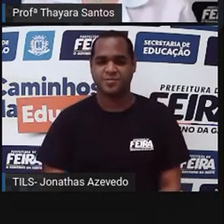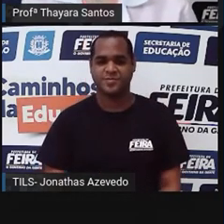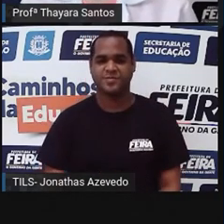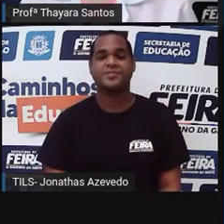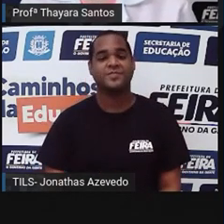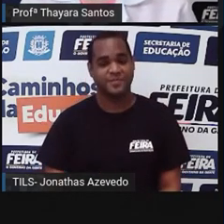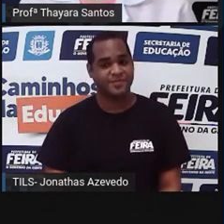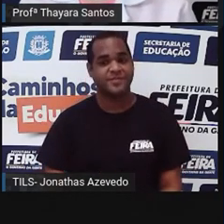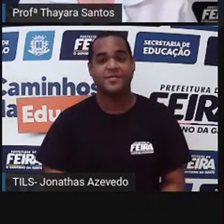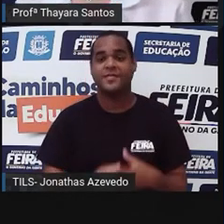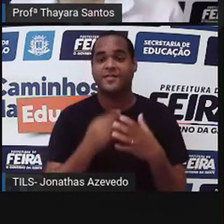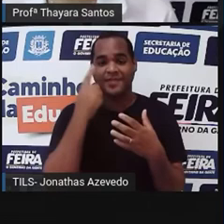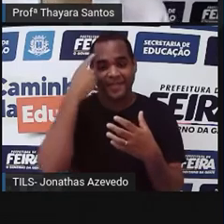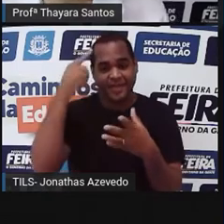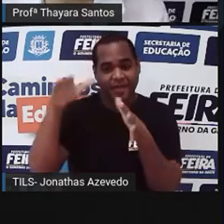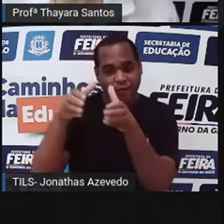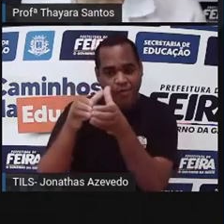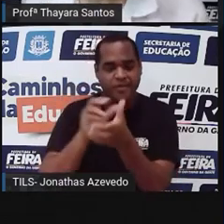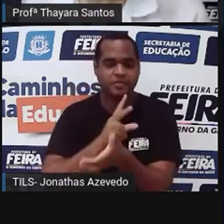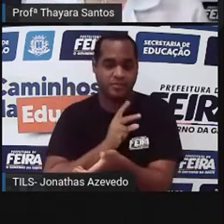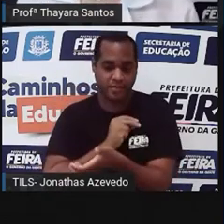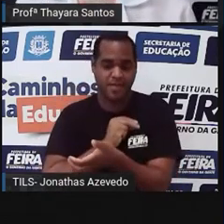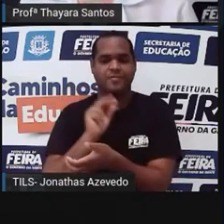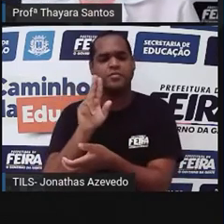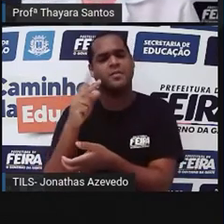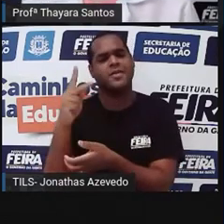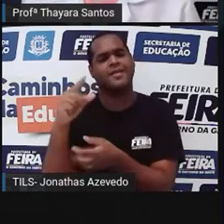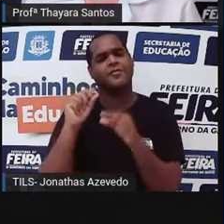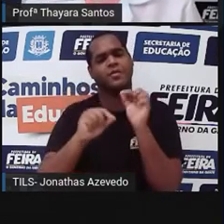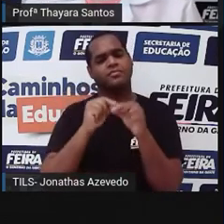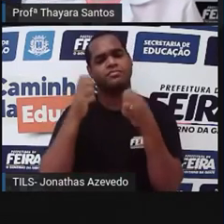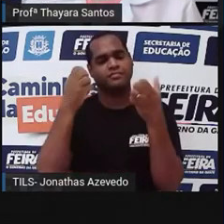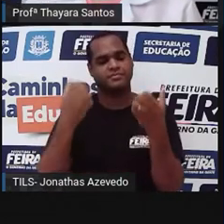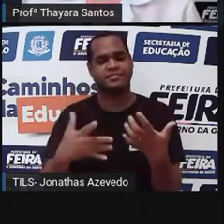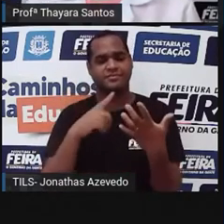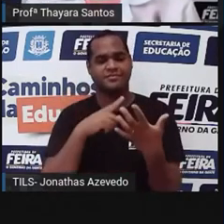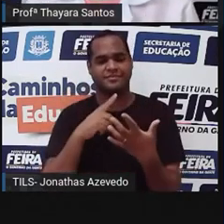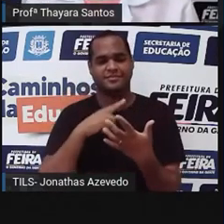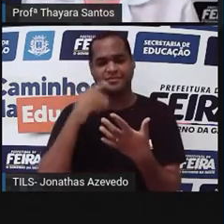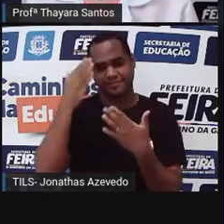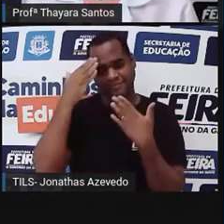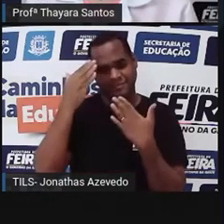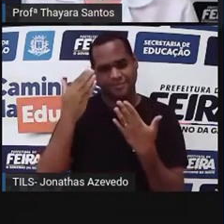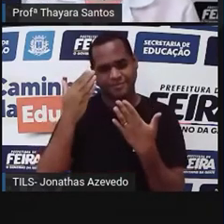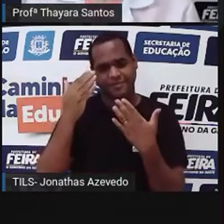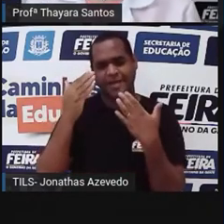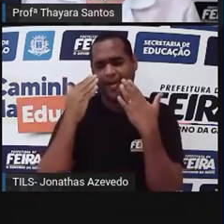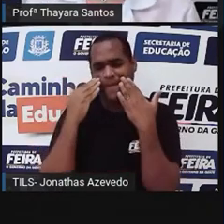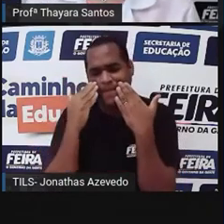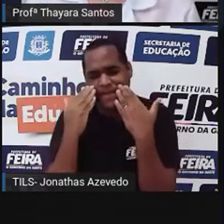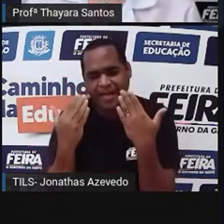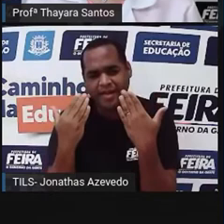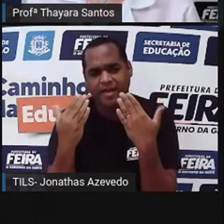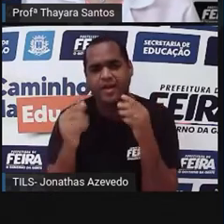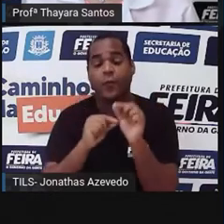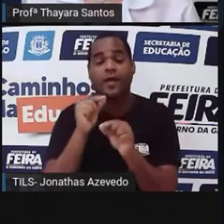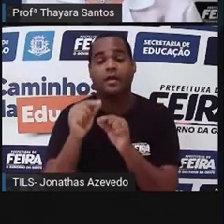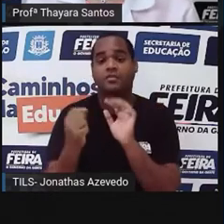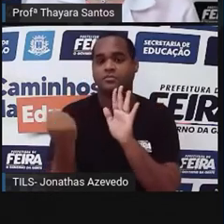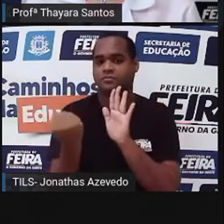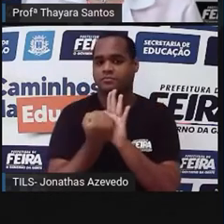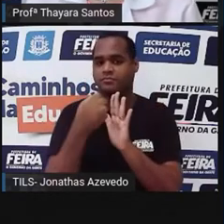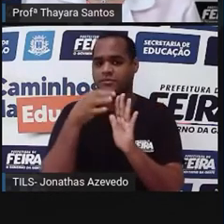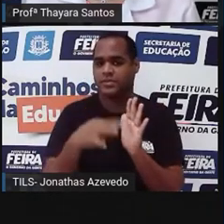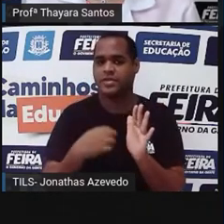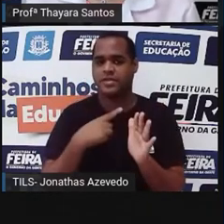Então, os mamíferos recebem esse nome justamente porque eles apresentam uma característica que é muito marcante, que é ter